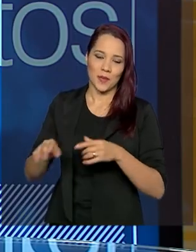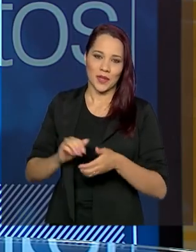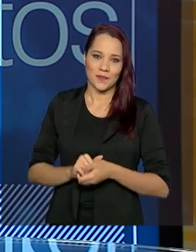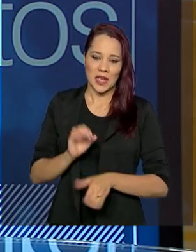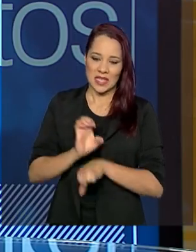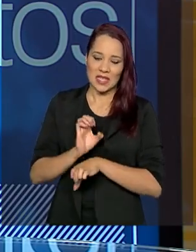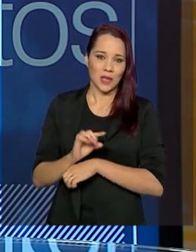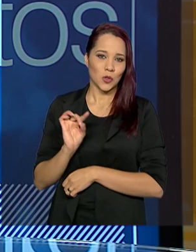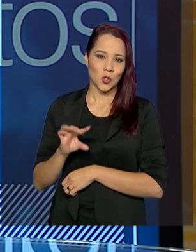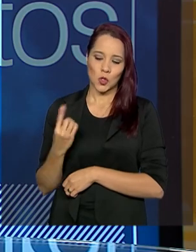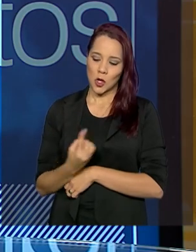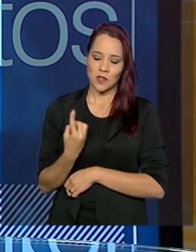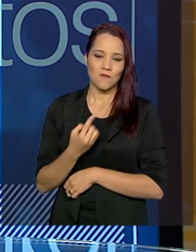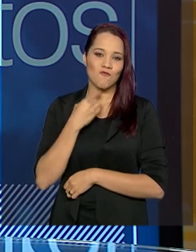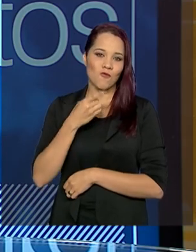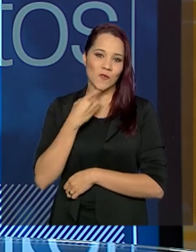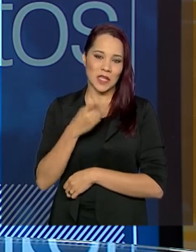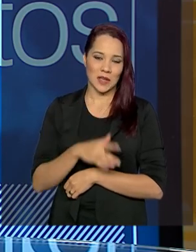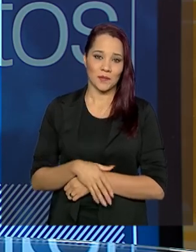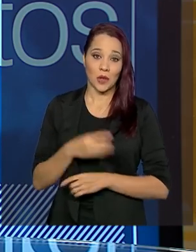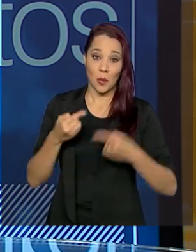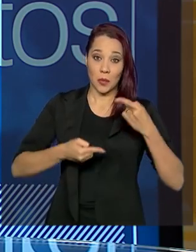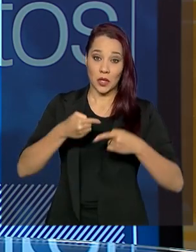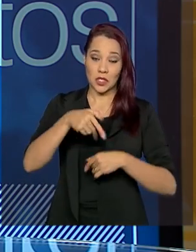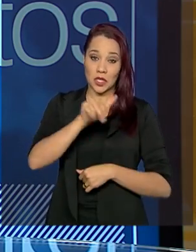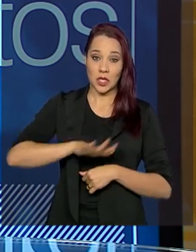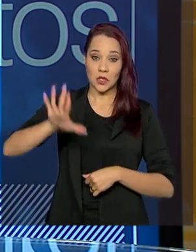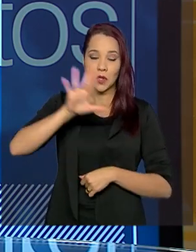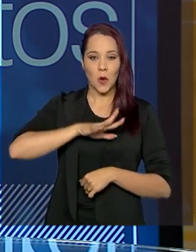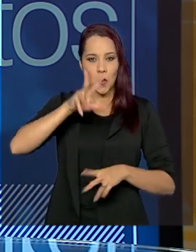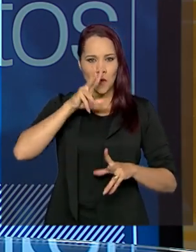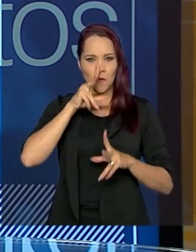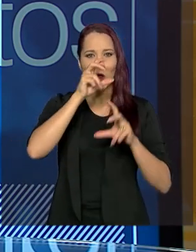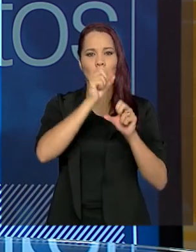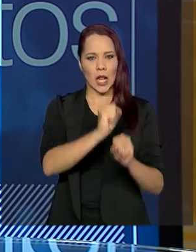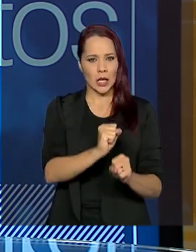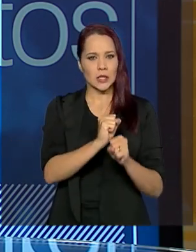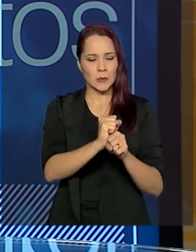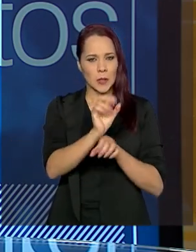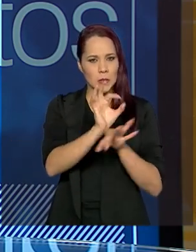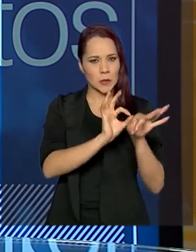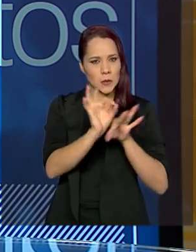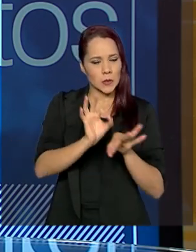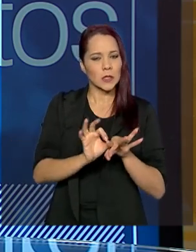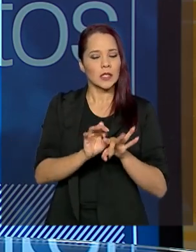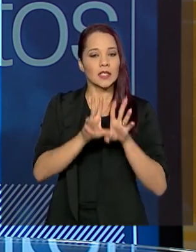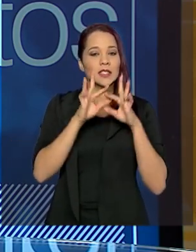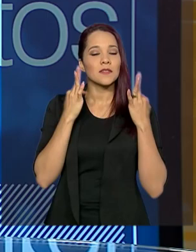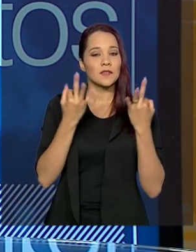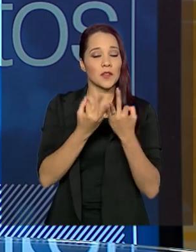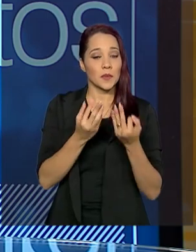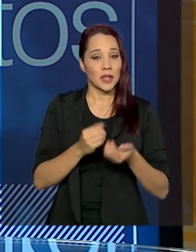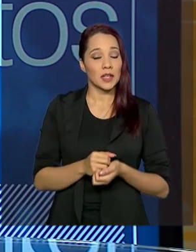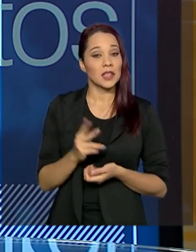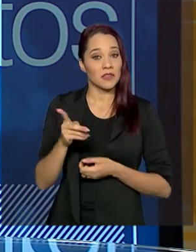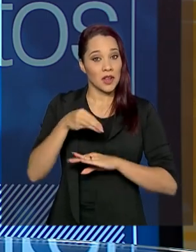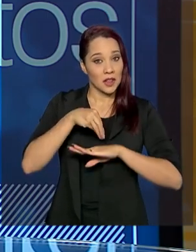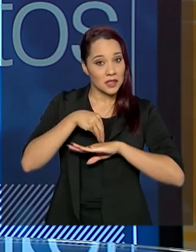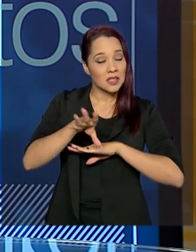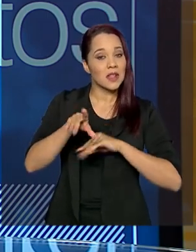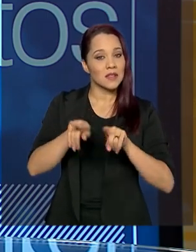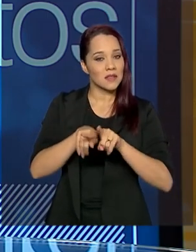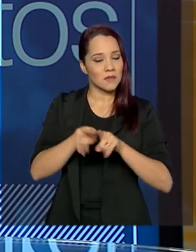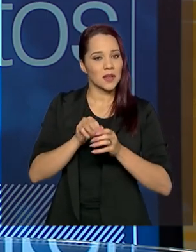não dá conta. Vem aí uma política nacional de fortalecimento de vínculos familiares, que a gente vai lançar,